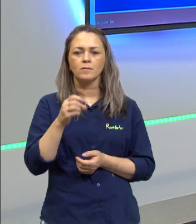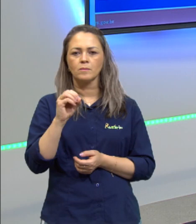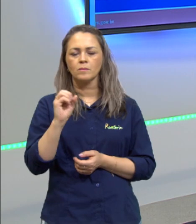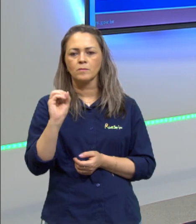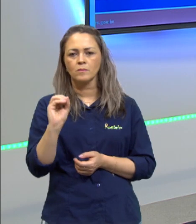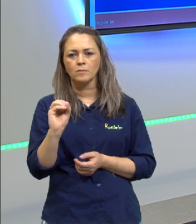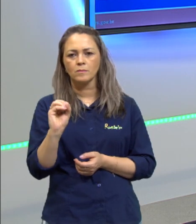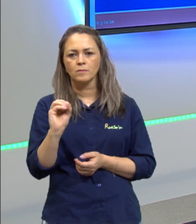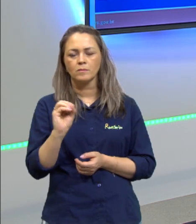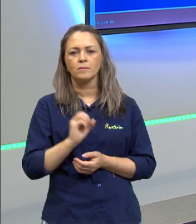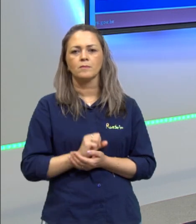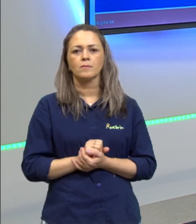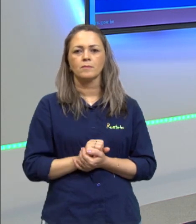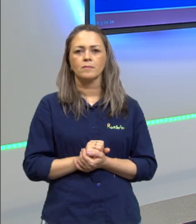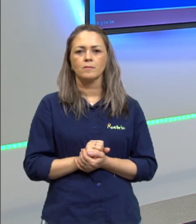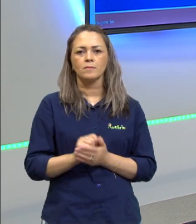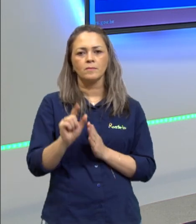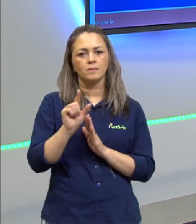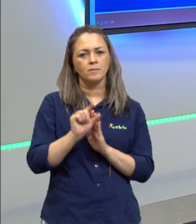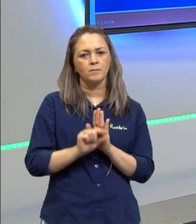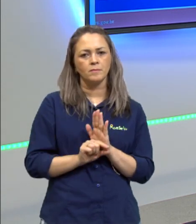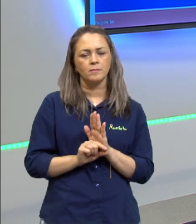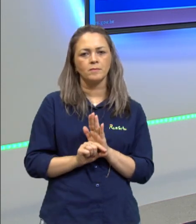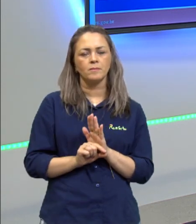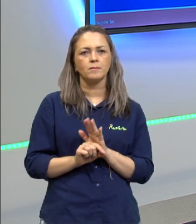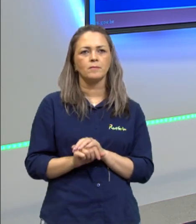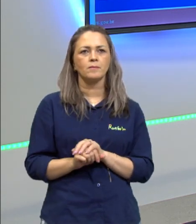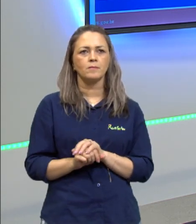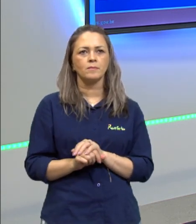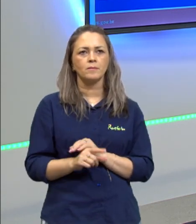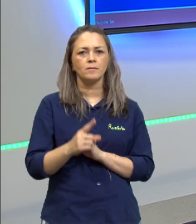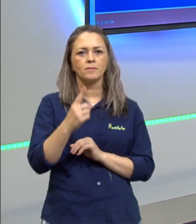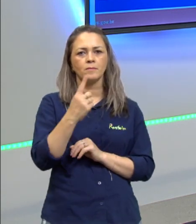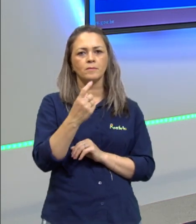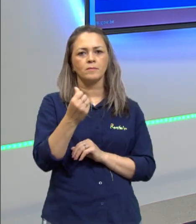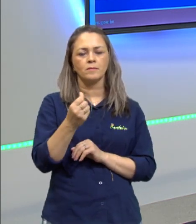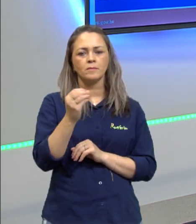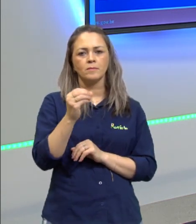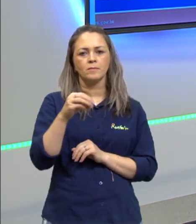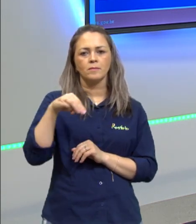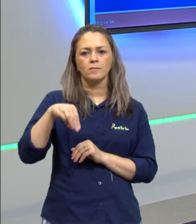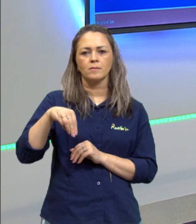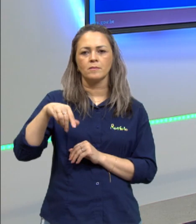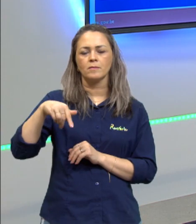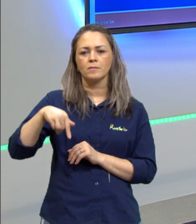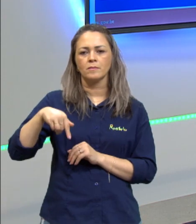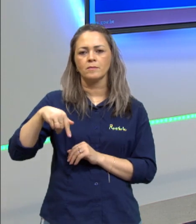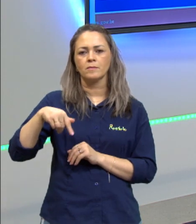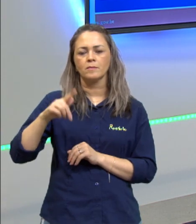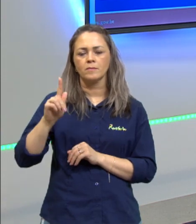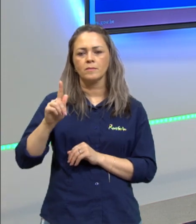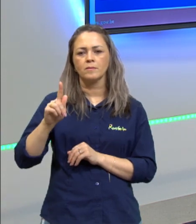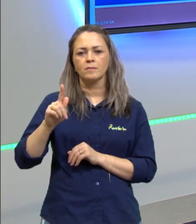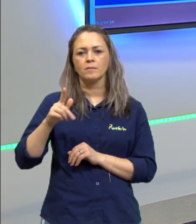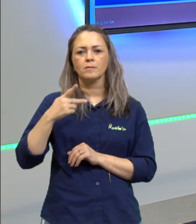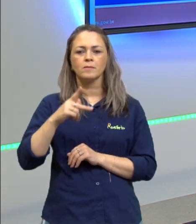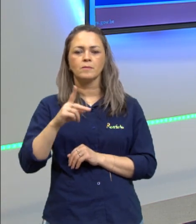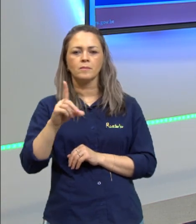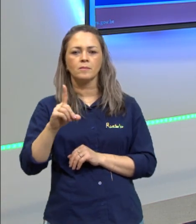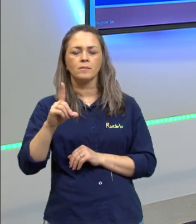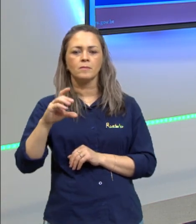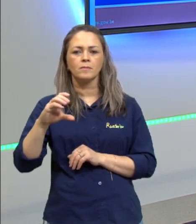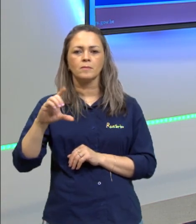taxa de redução aí eu fiquei com 160 miligramas por decilitro ou seja